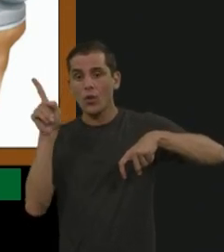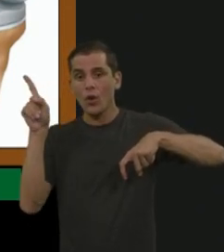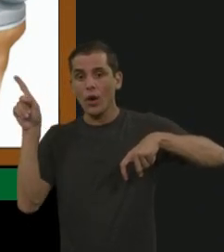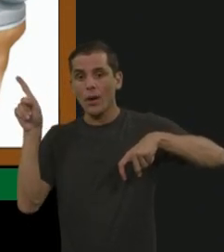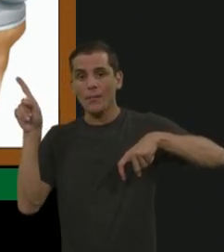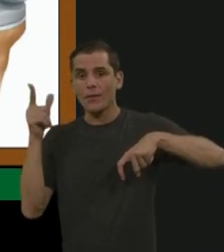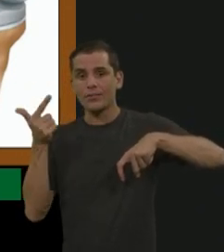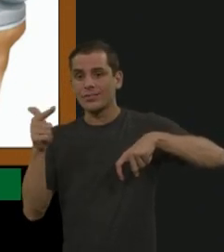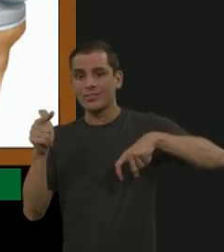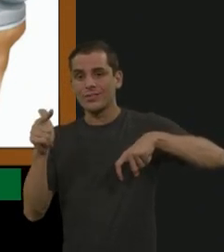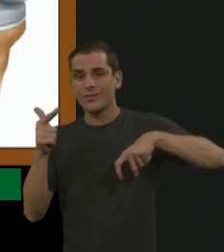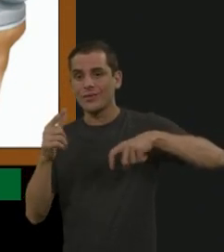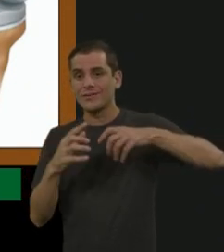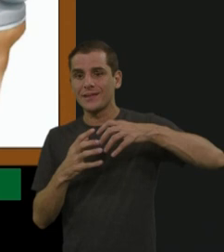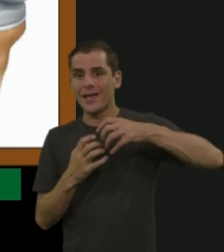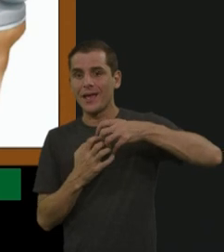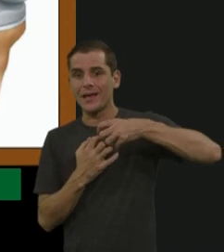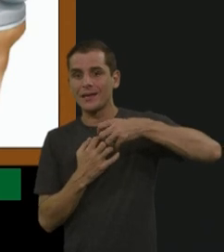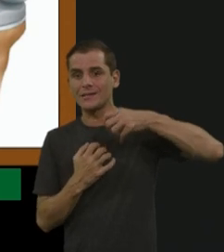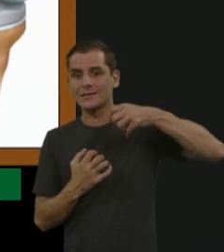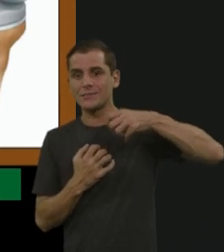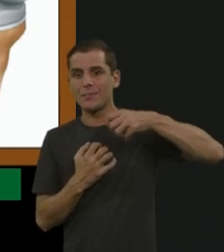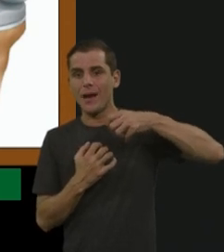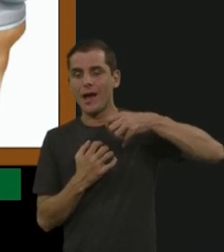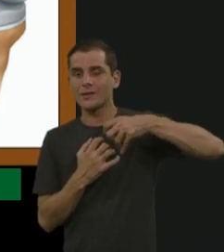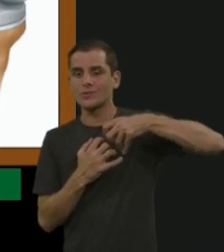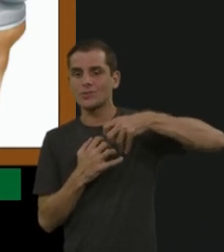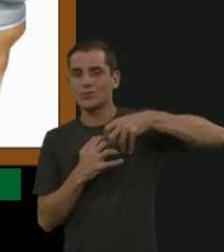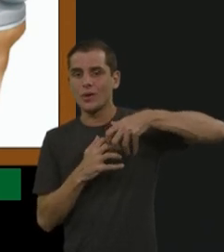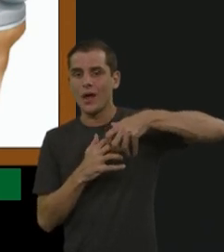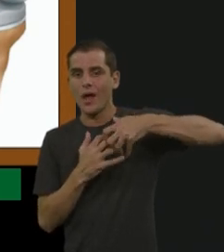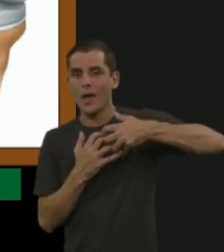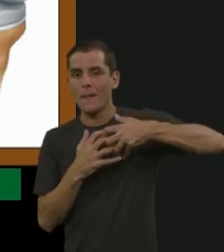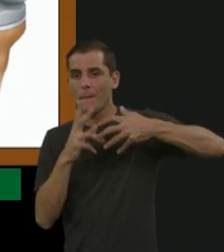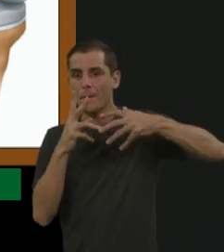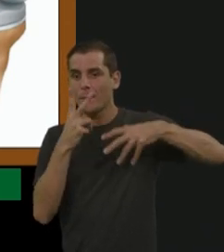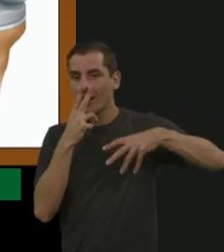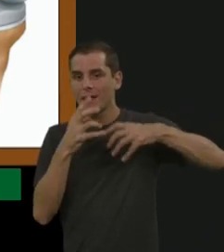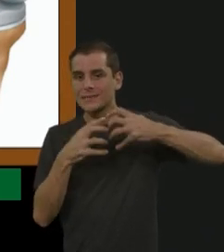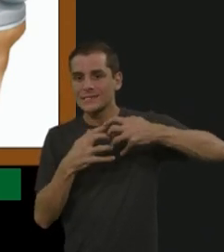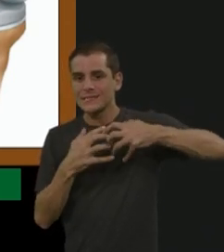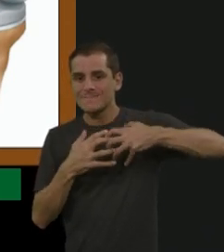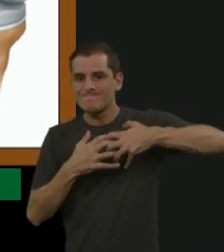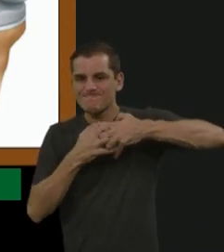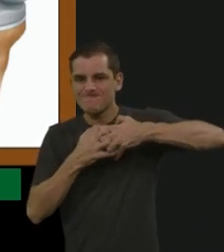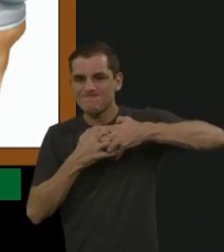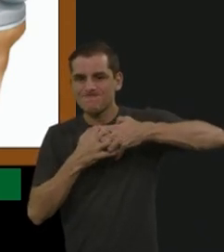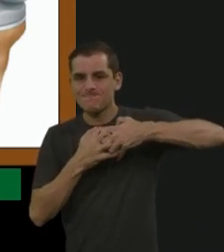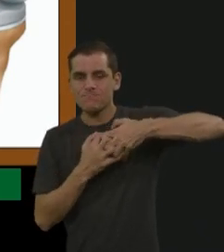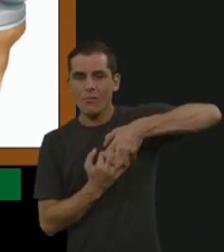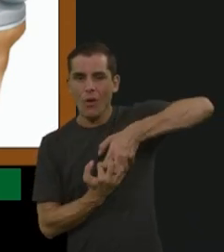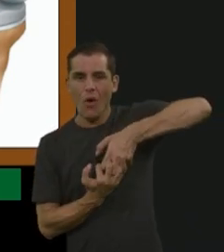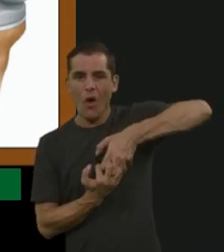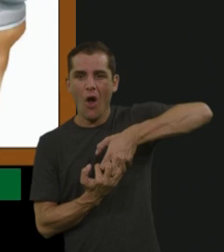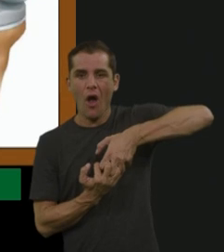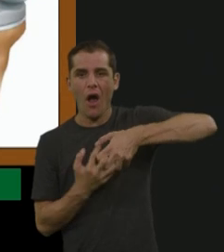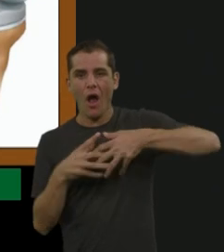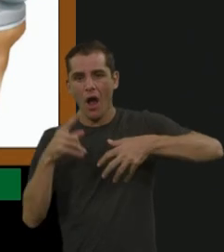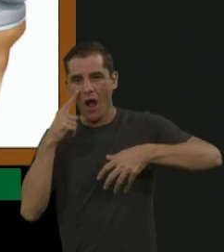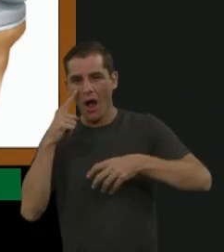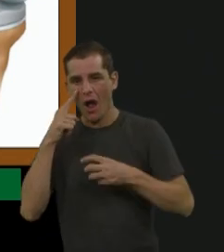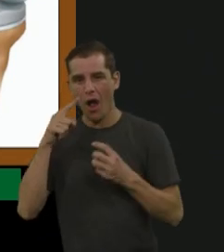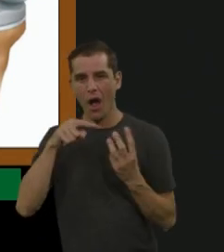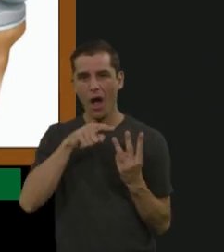espacinho. Por quê? Já sangrou tanto que cicatrizou e fibrosou. Então, vocês imaginam onde era para ter um espaço